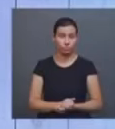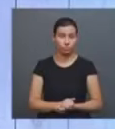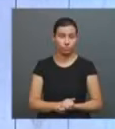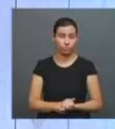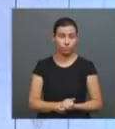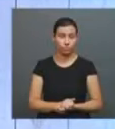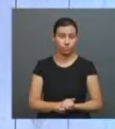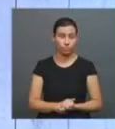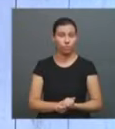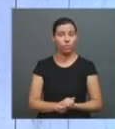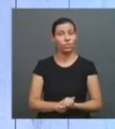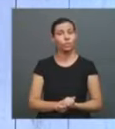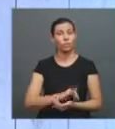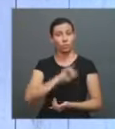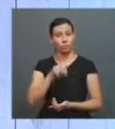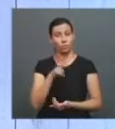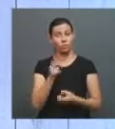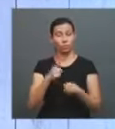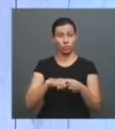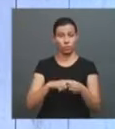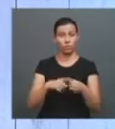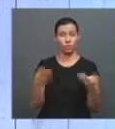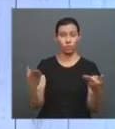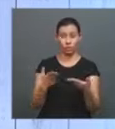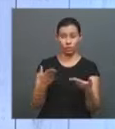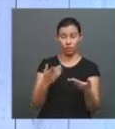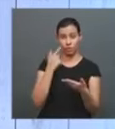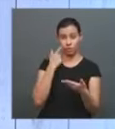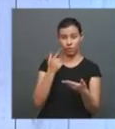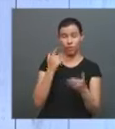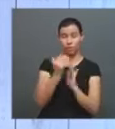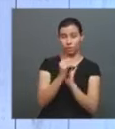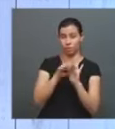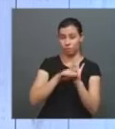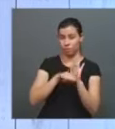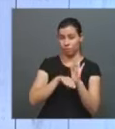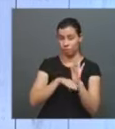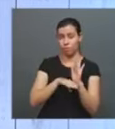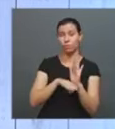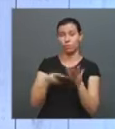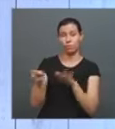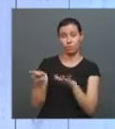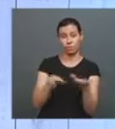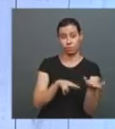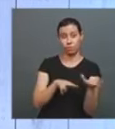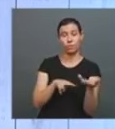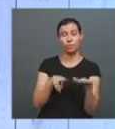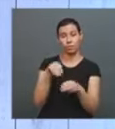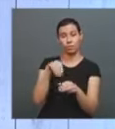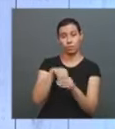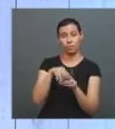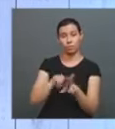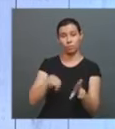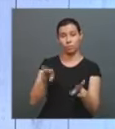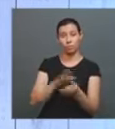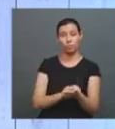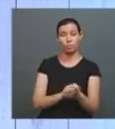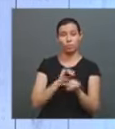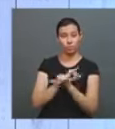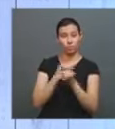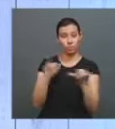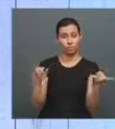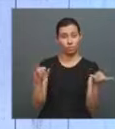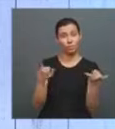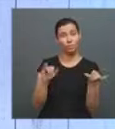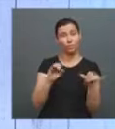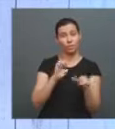O Jornal da Ufo está de volta e agora é hora de conferir a programação de eventos para esta semana. Quem traz as dicas para a gente é o Eloy.